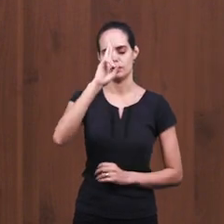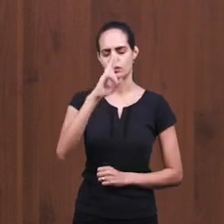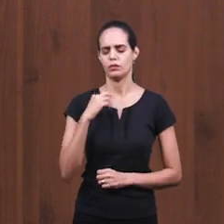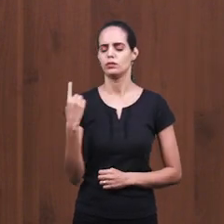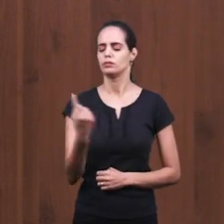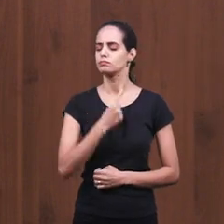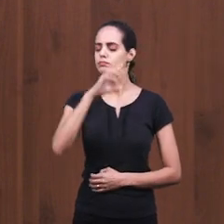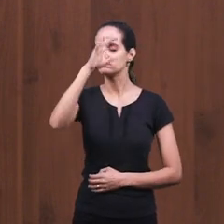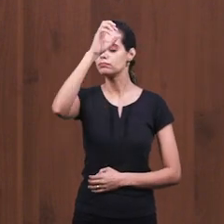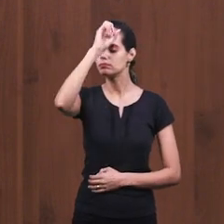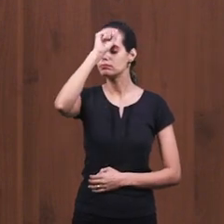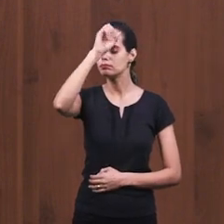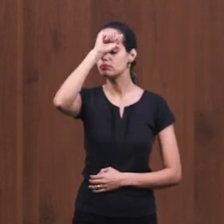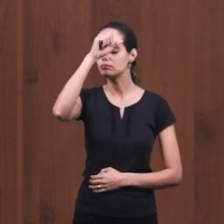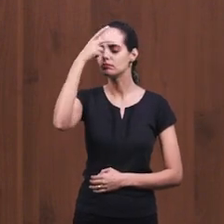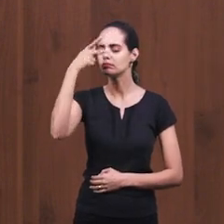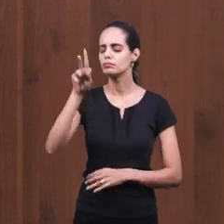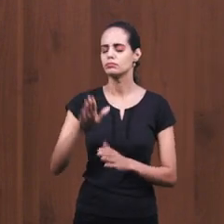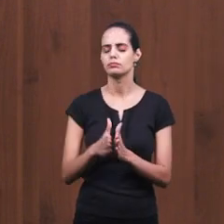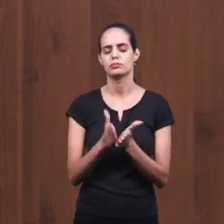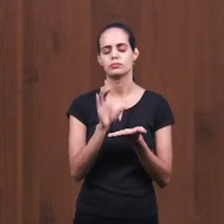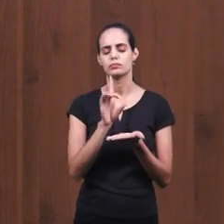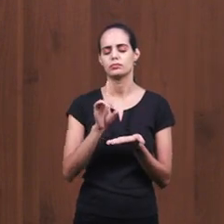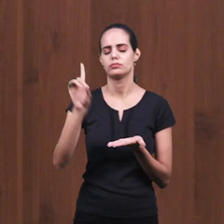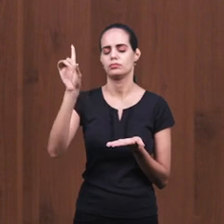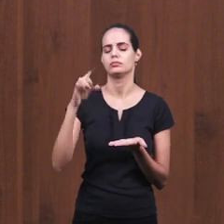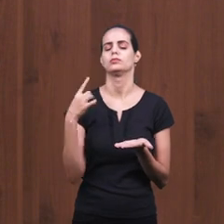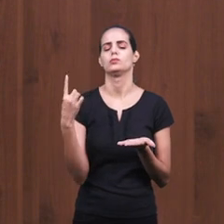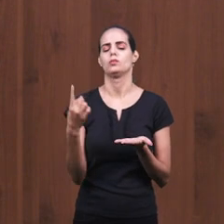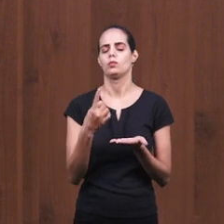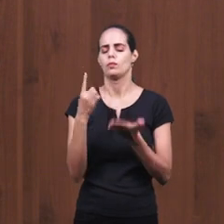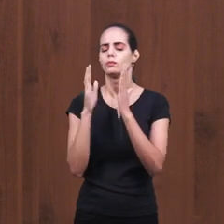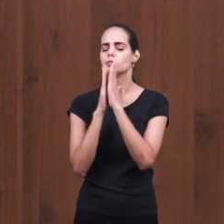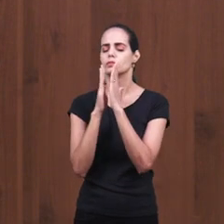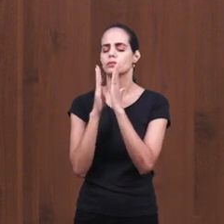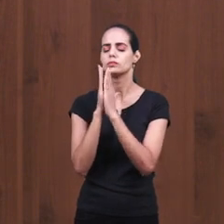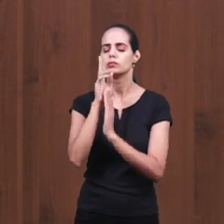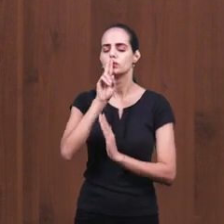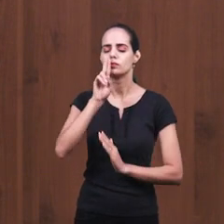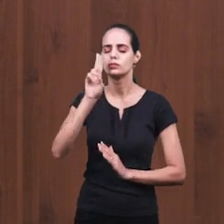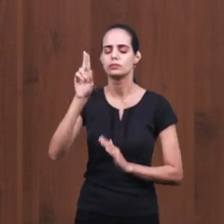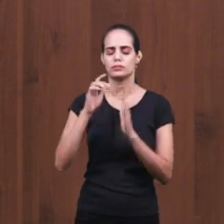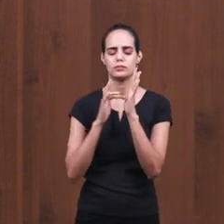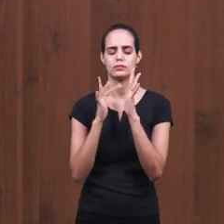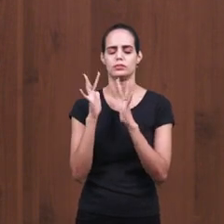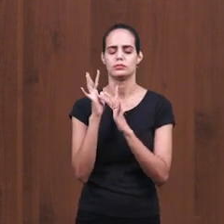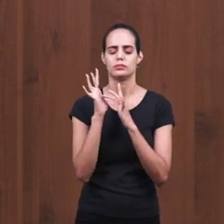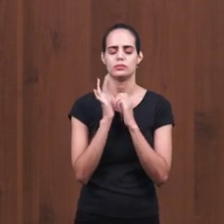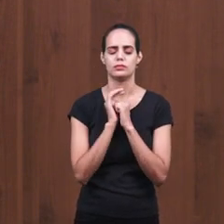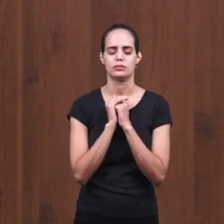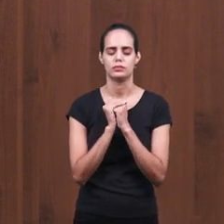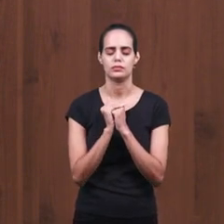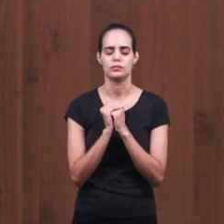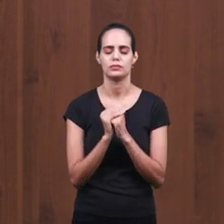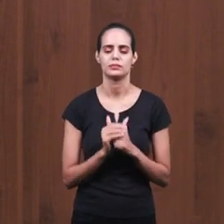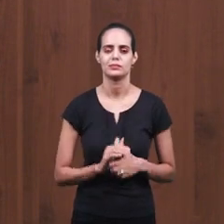para que possamos aprender da tua palavra Nós oramos em nome de Jesus